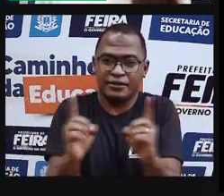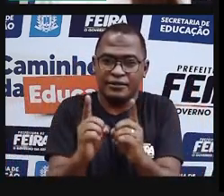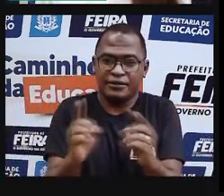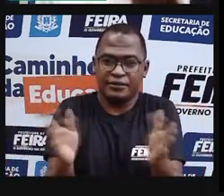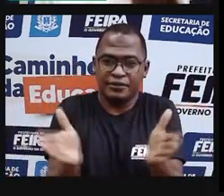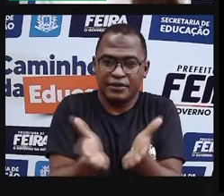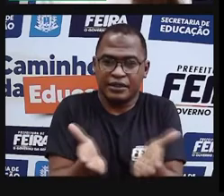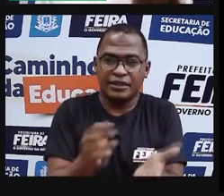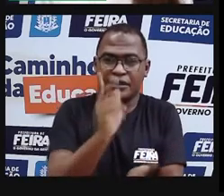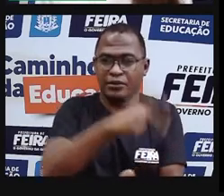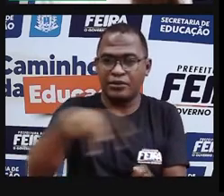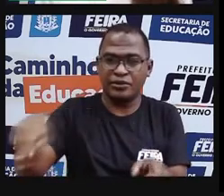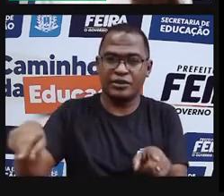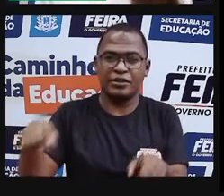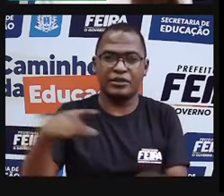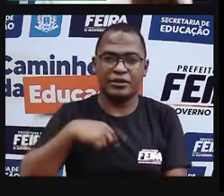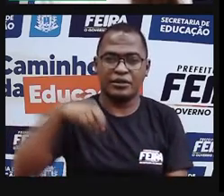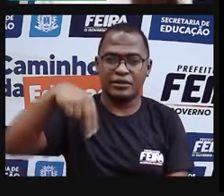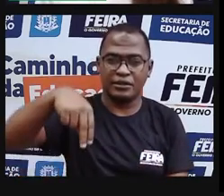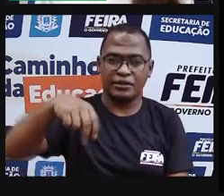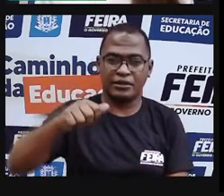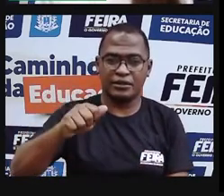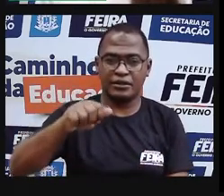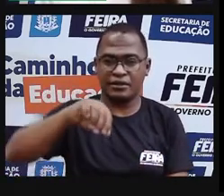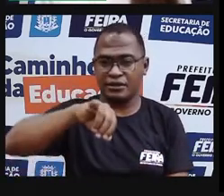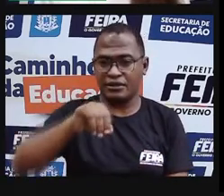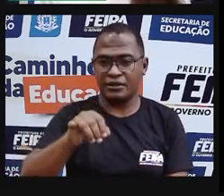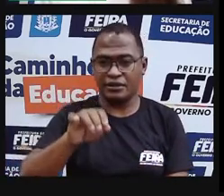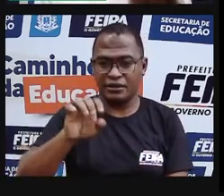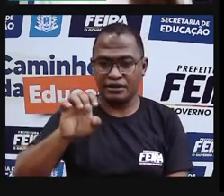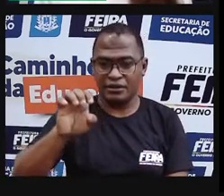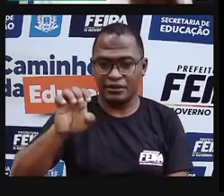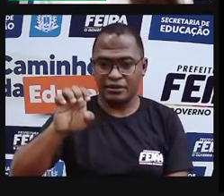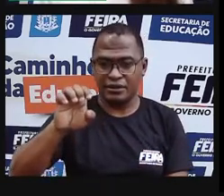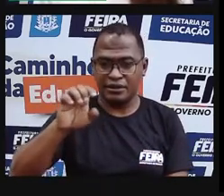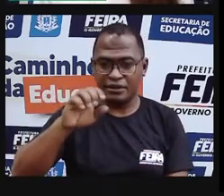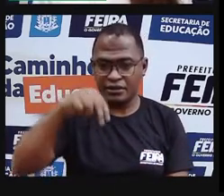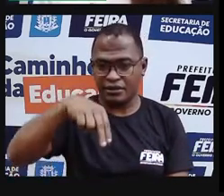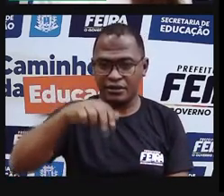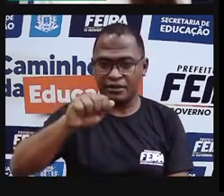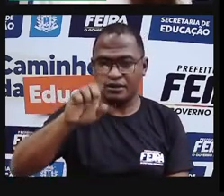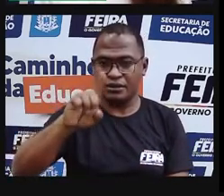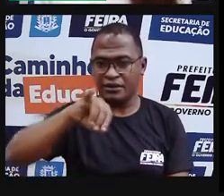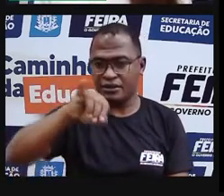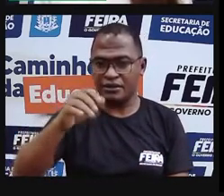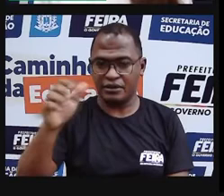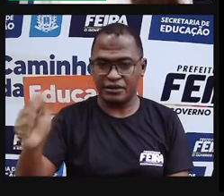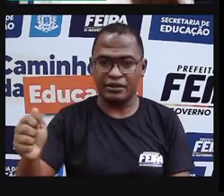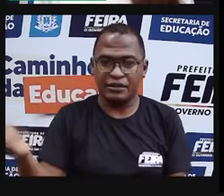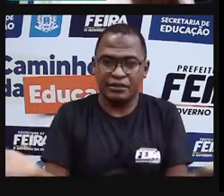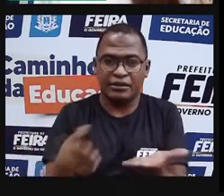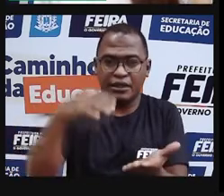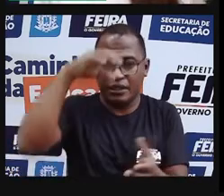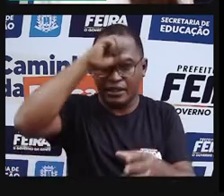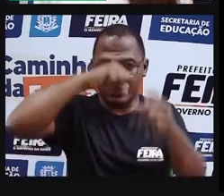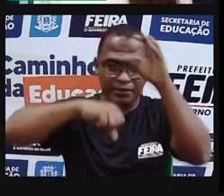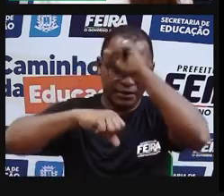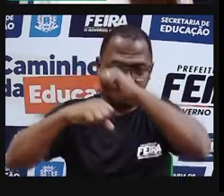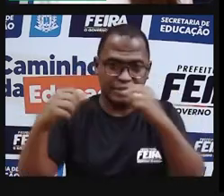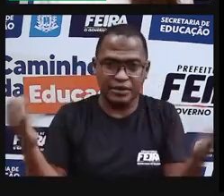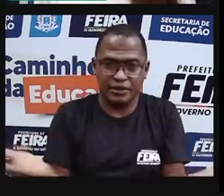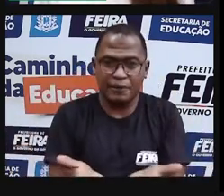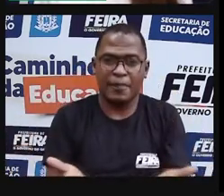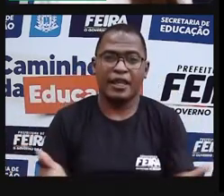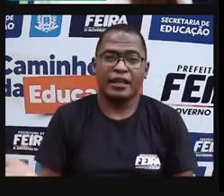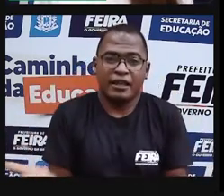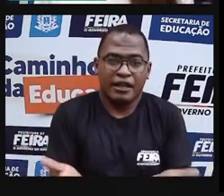Pronad, estou aqui para a gente poder aprender mais um pouco, tá bom? Quem estiver no pique